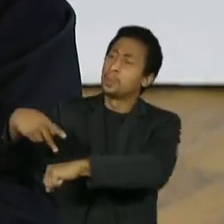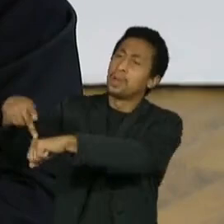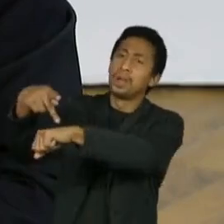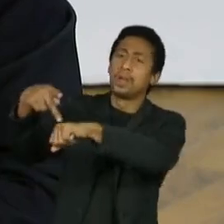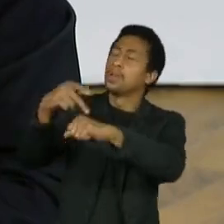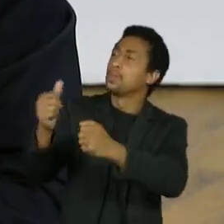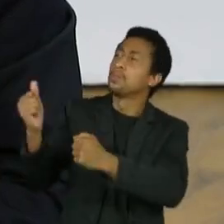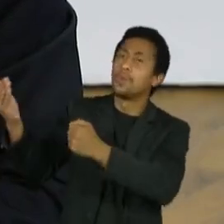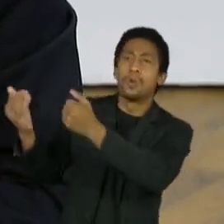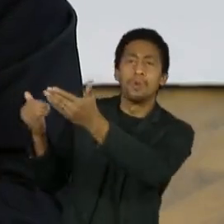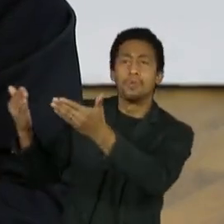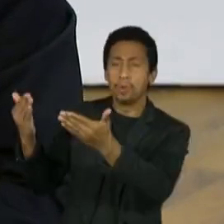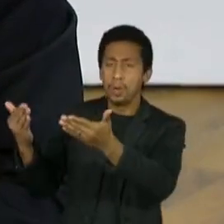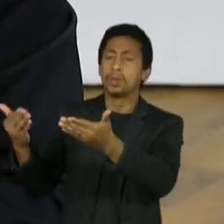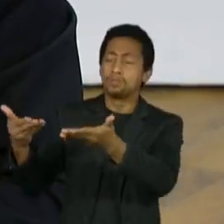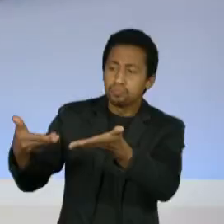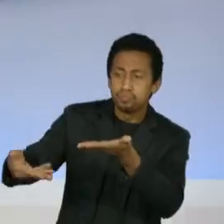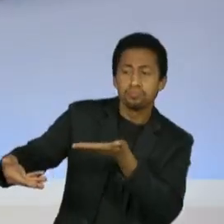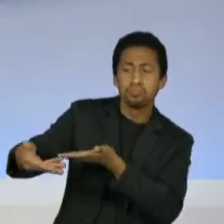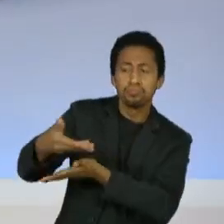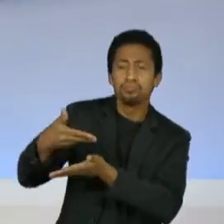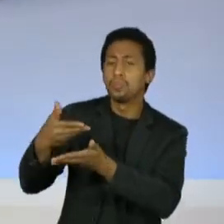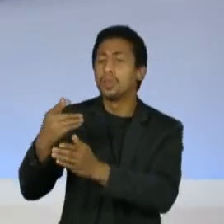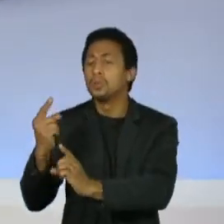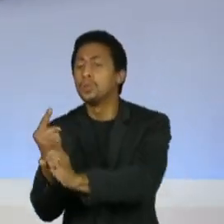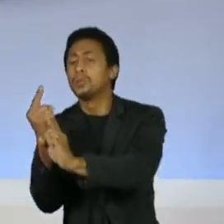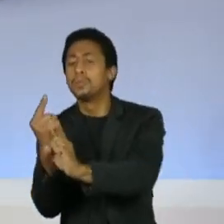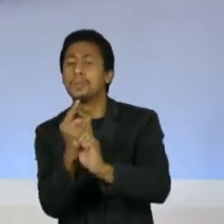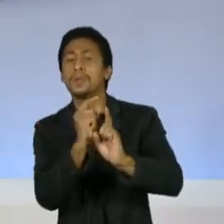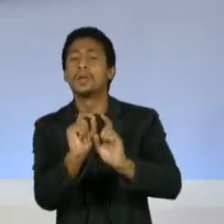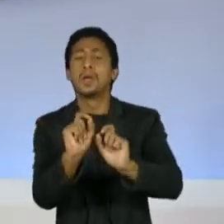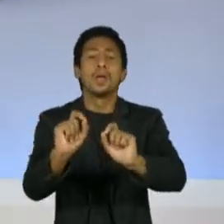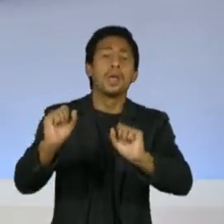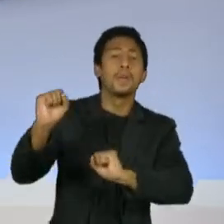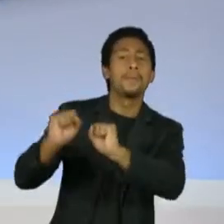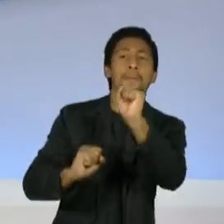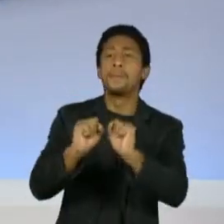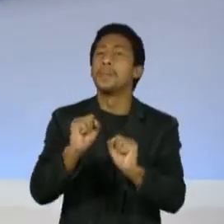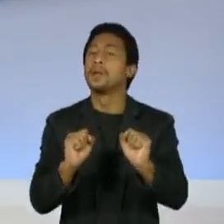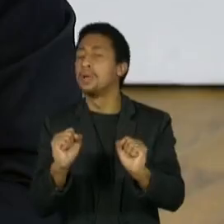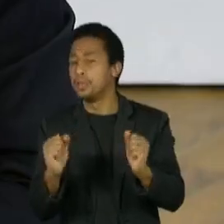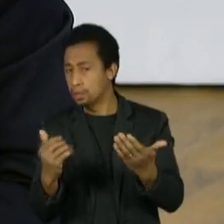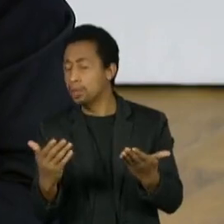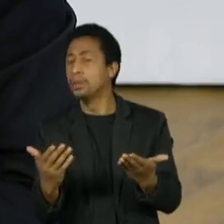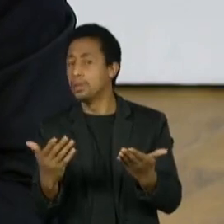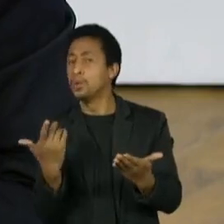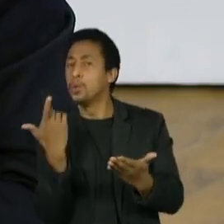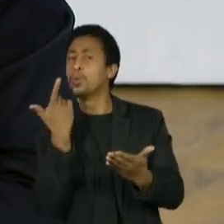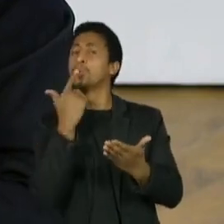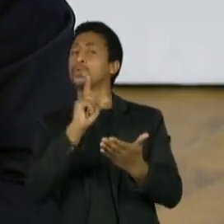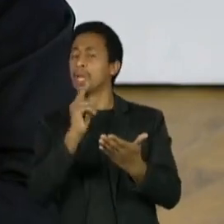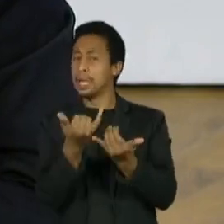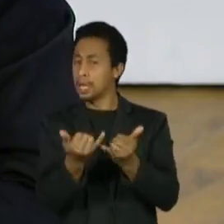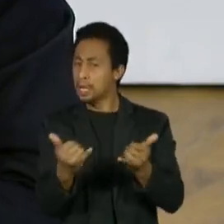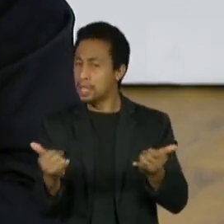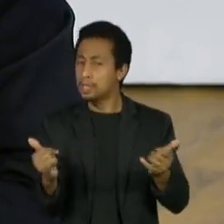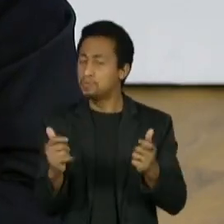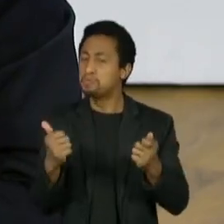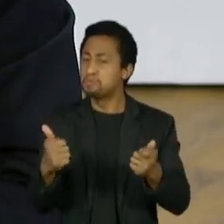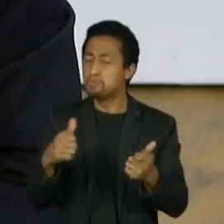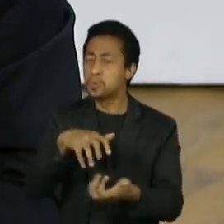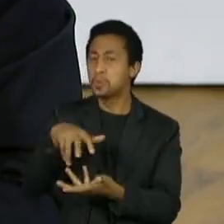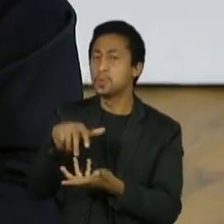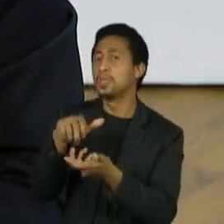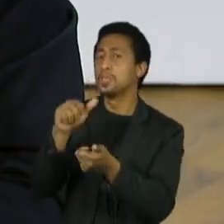identificar quem são os potenciais maiores produtores desse hidrogênio verde. Certamente vai ver o Brasil como